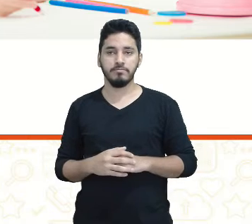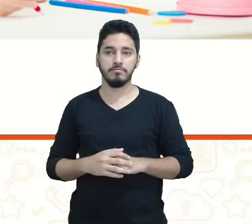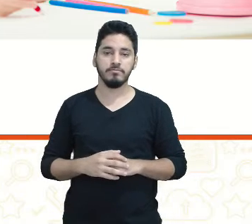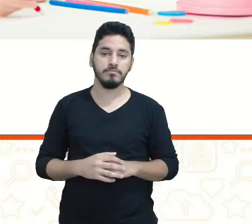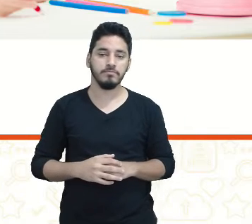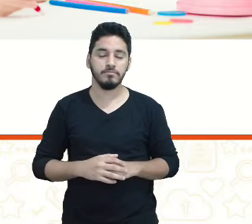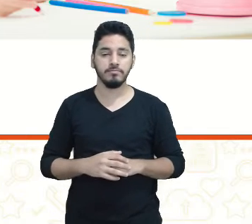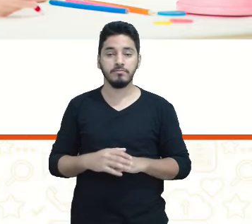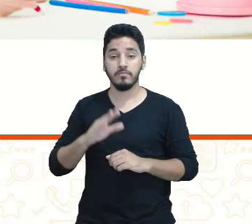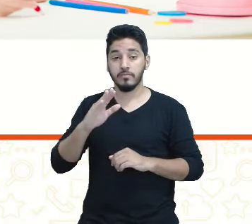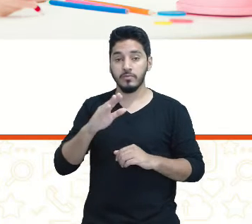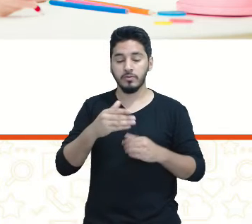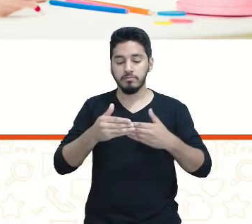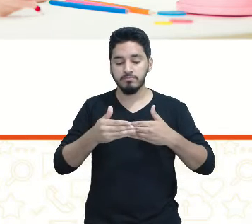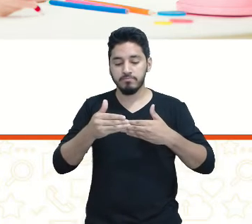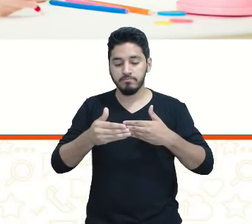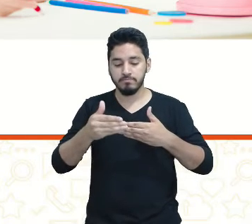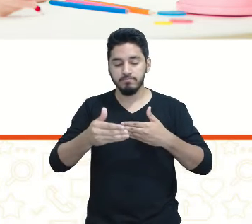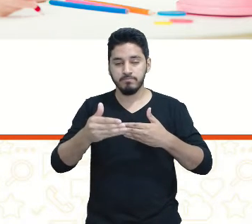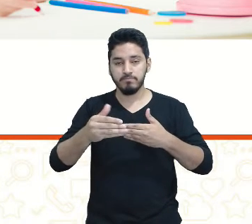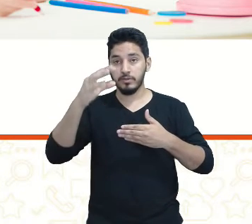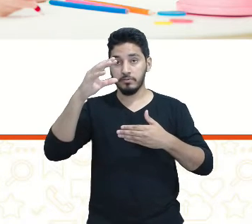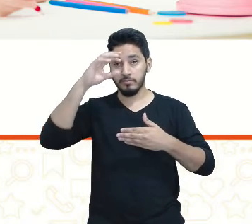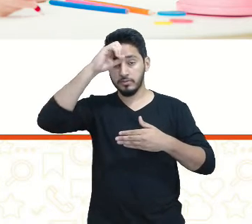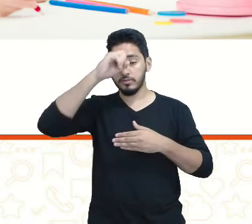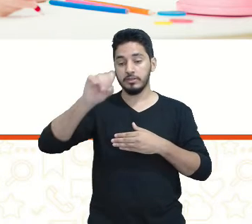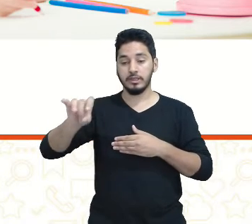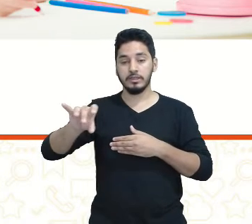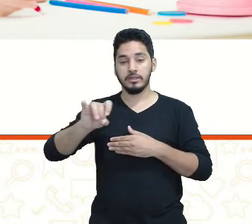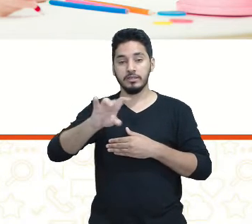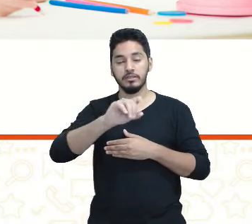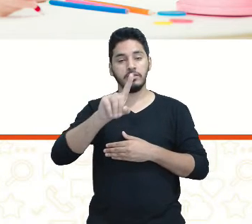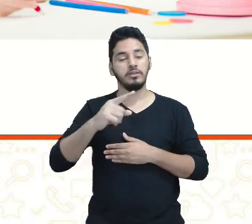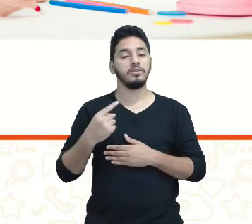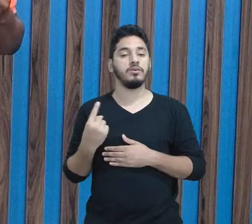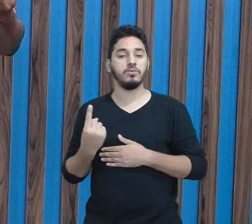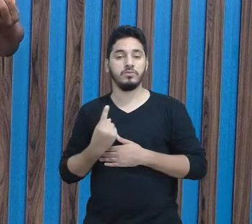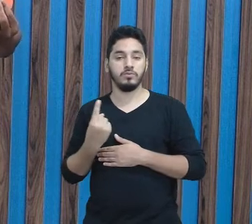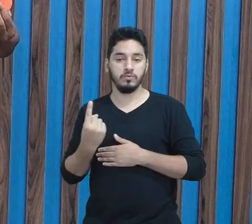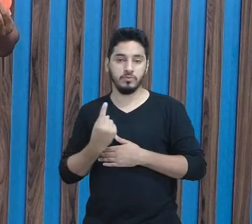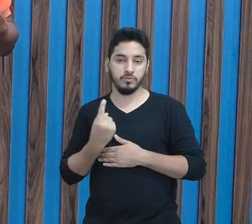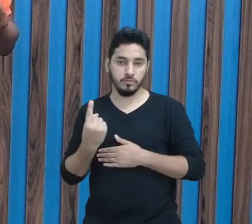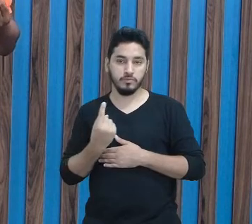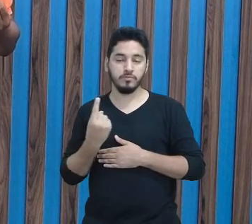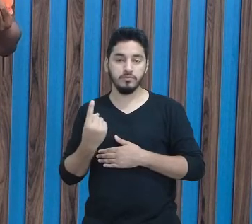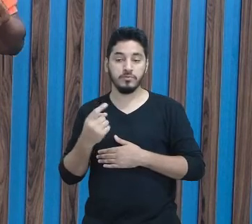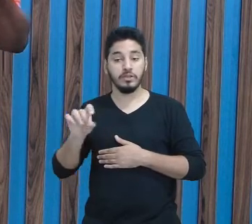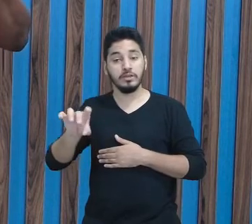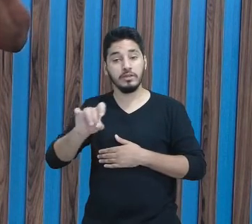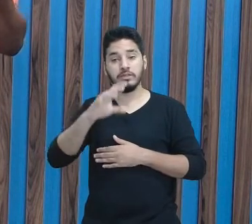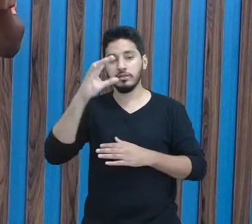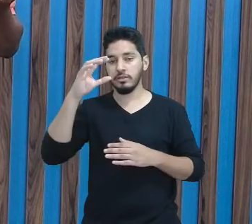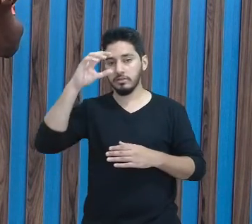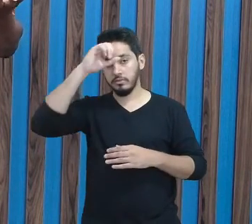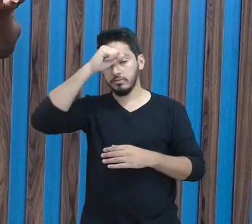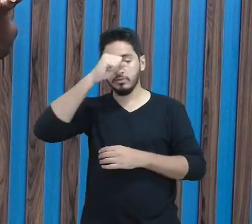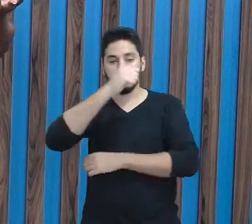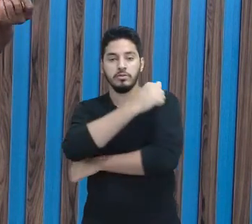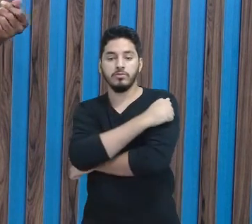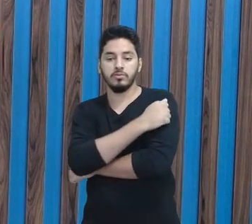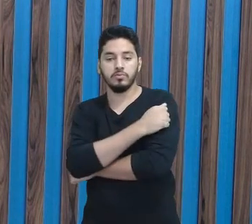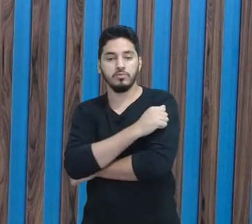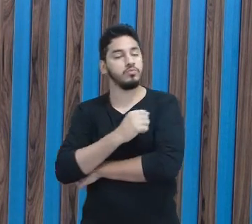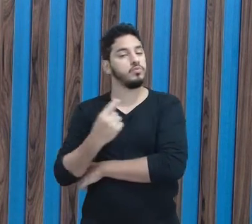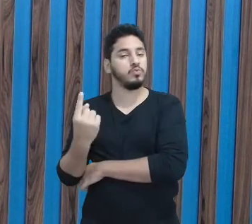O processo da aprendizagem de cada pessoa é singular, é único, né? Cada estudante, ele é único.